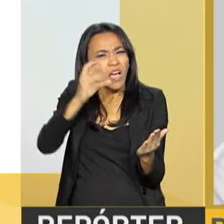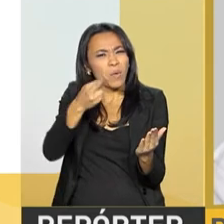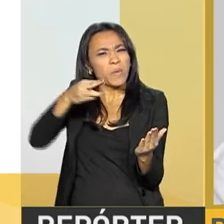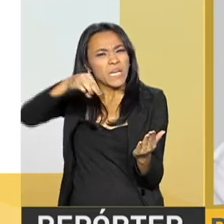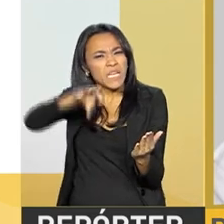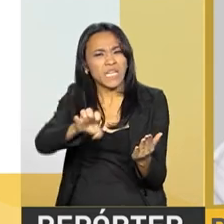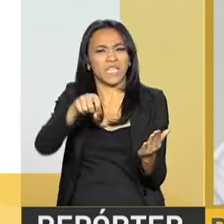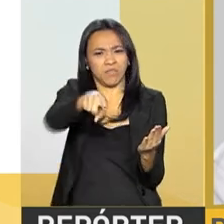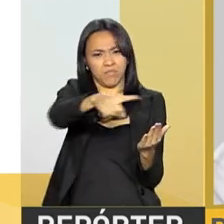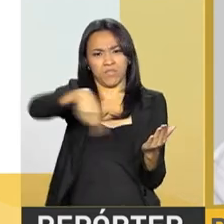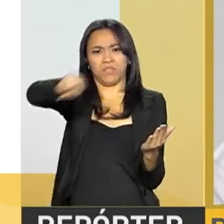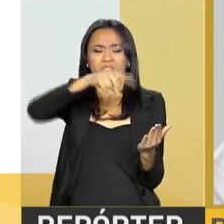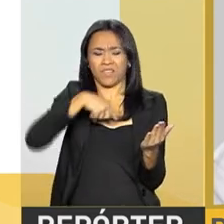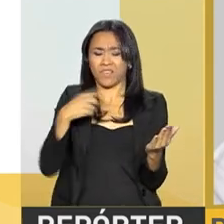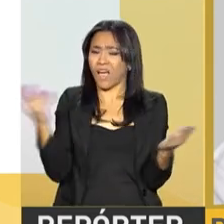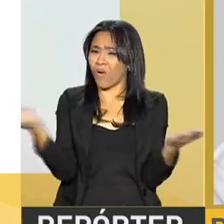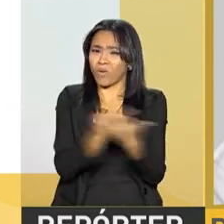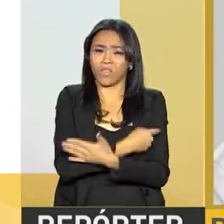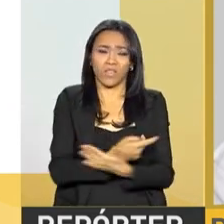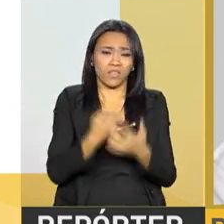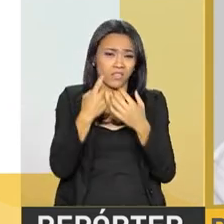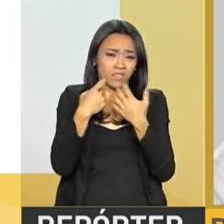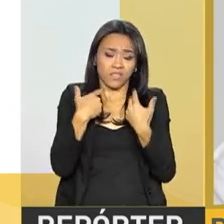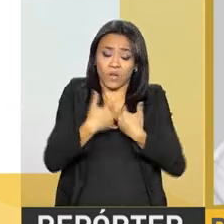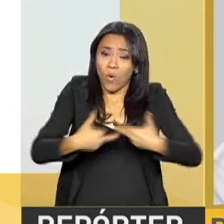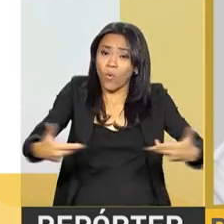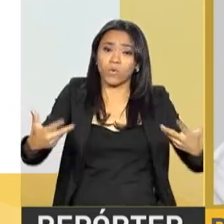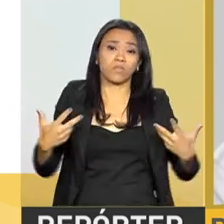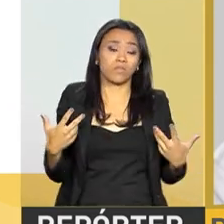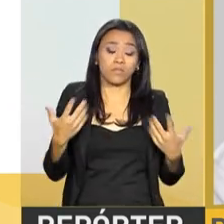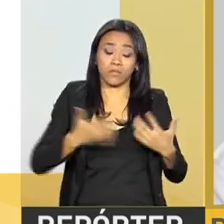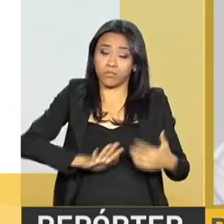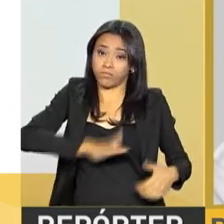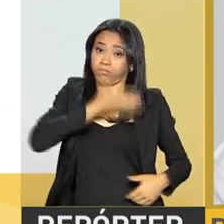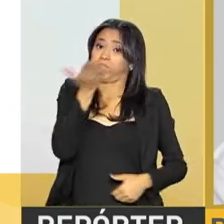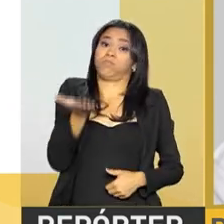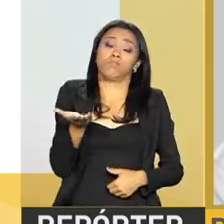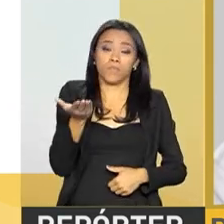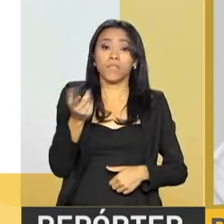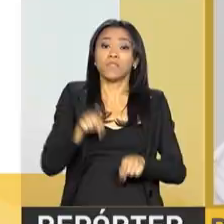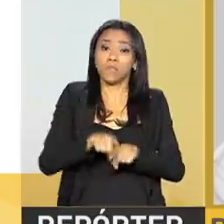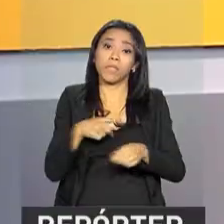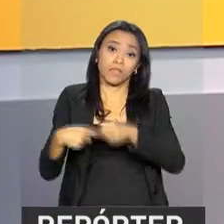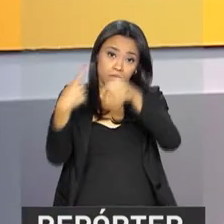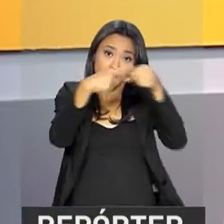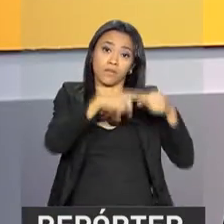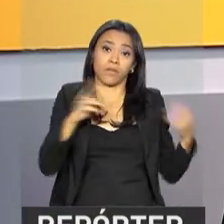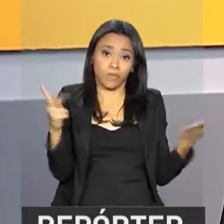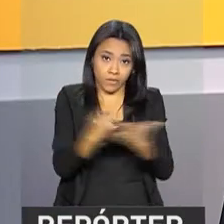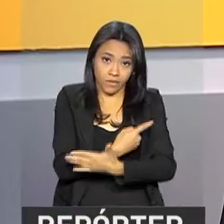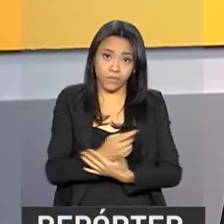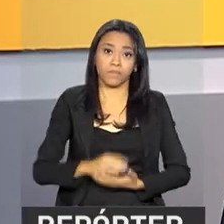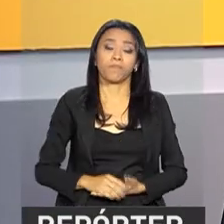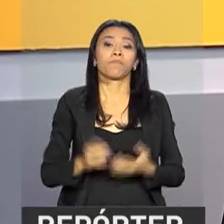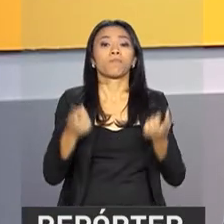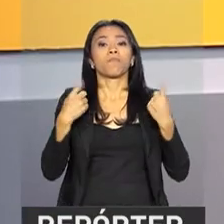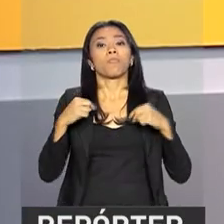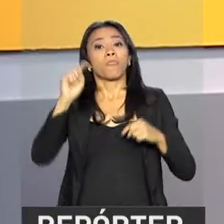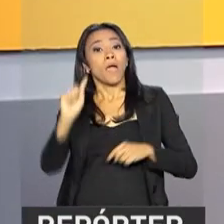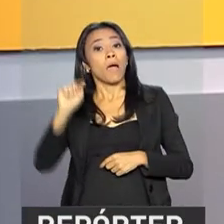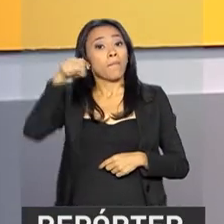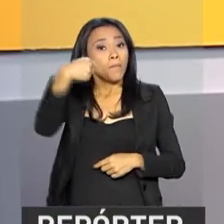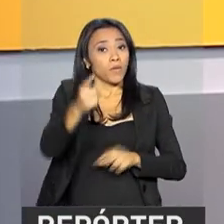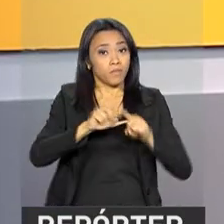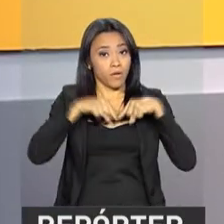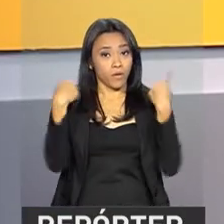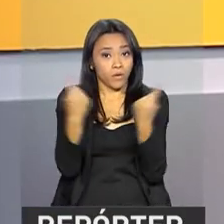infelicidade, tanta tragédia traz aos nossos povos e nós, particularmente, as nossas grandes cidades. A próxima reunião para